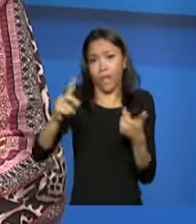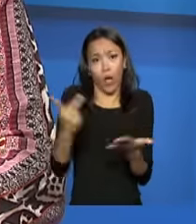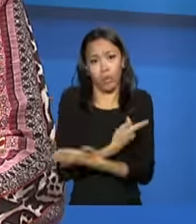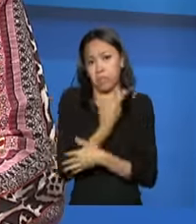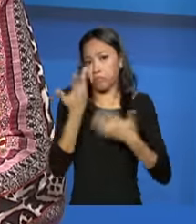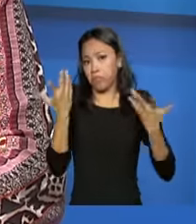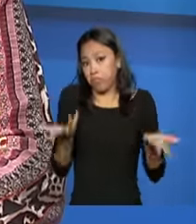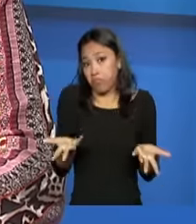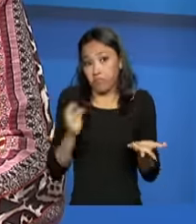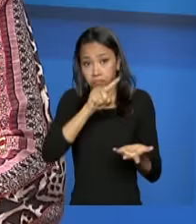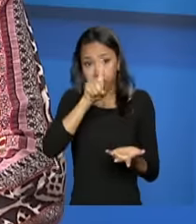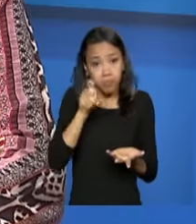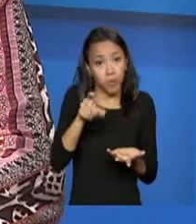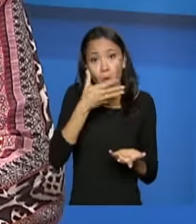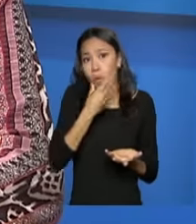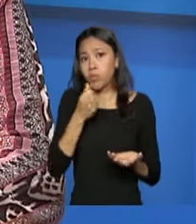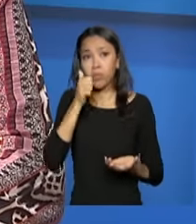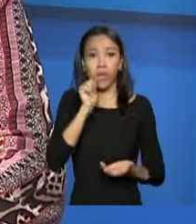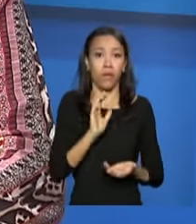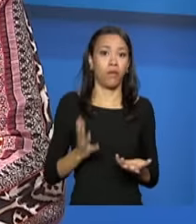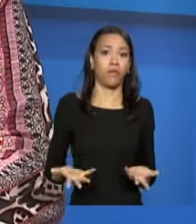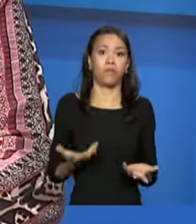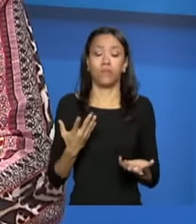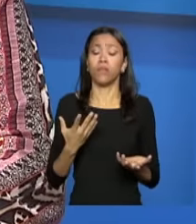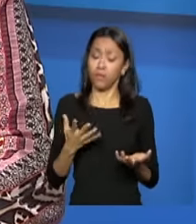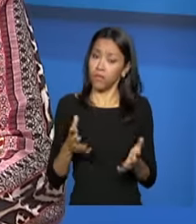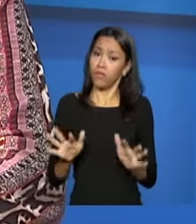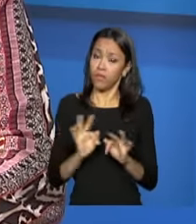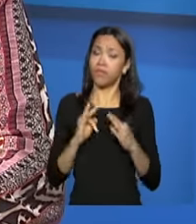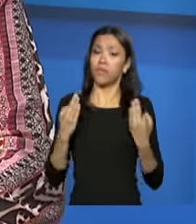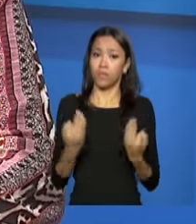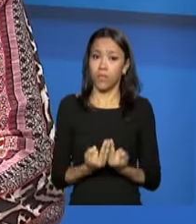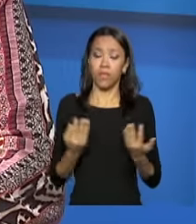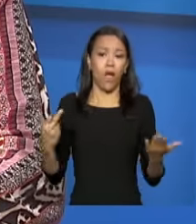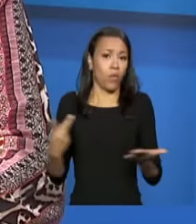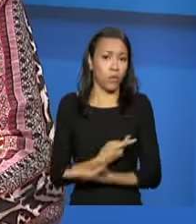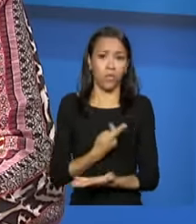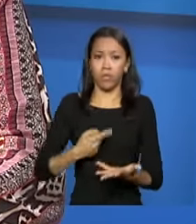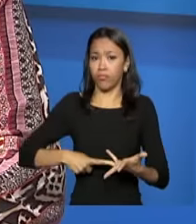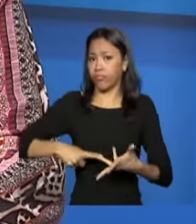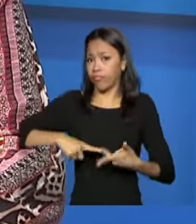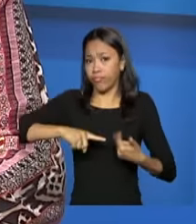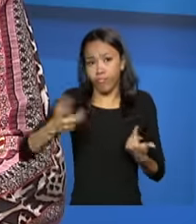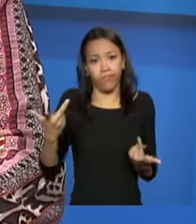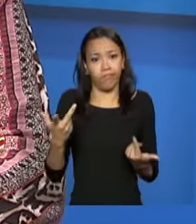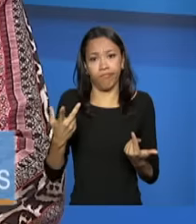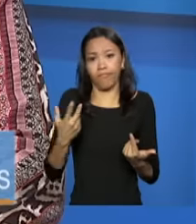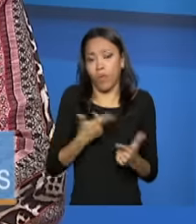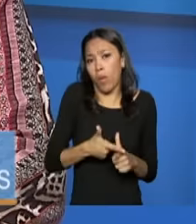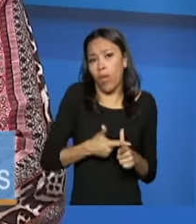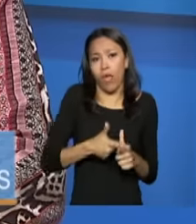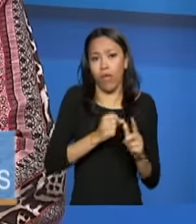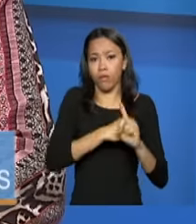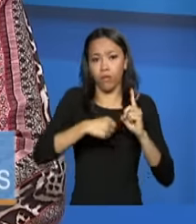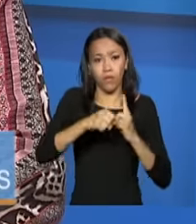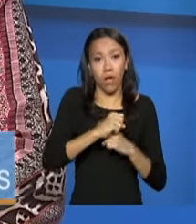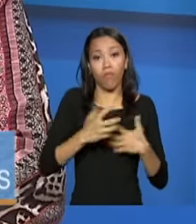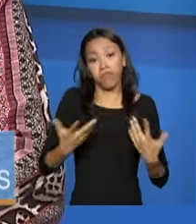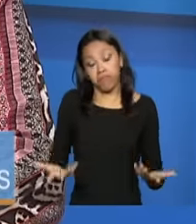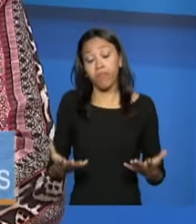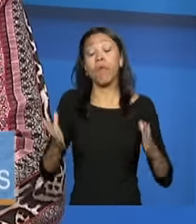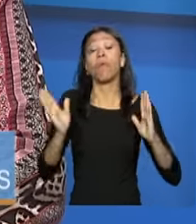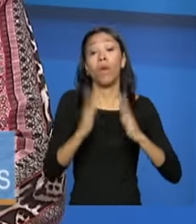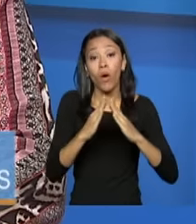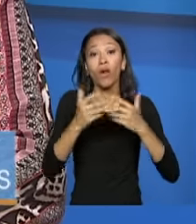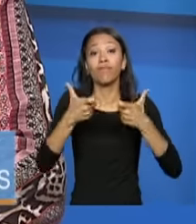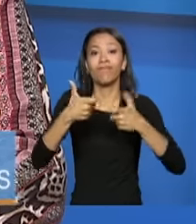pessoas adultas, né? Homens, mulheres e muitas vezes até família, por uma série de fatores e questões sociais, estão fazendo da rua o seu espaço de